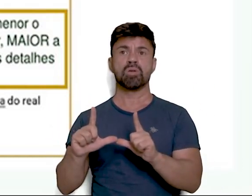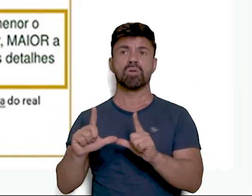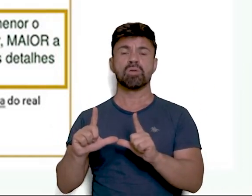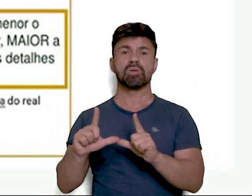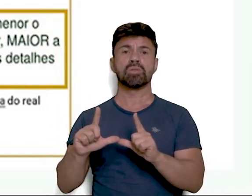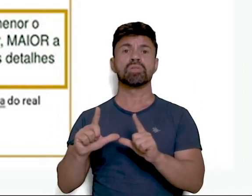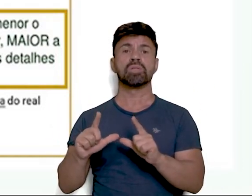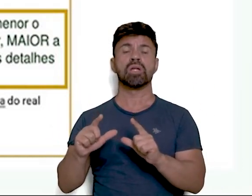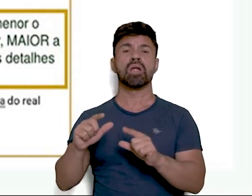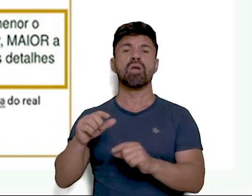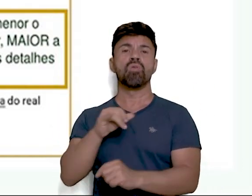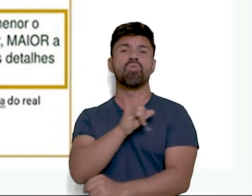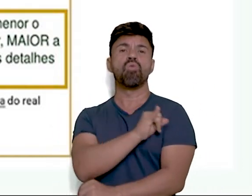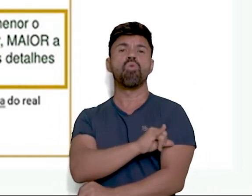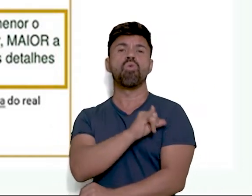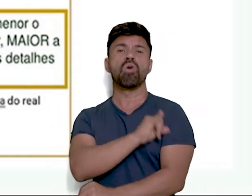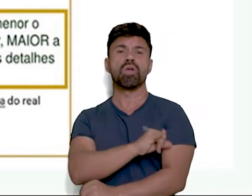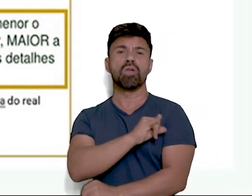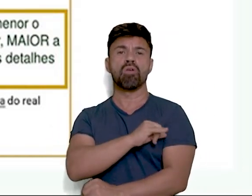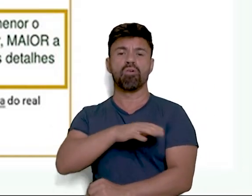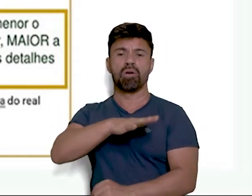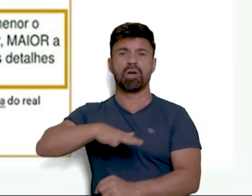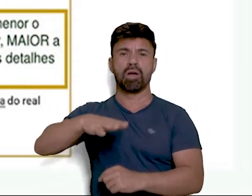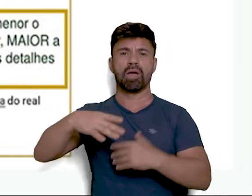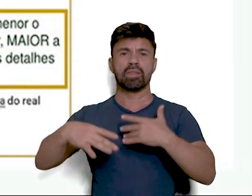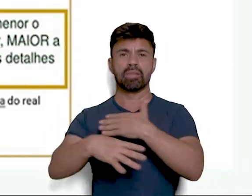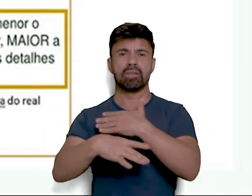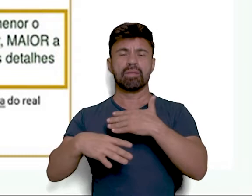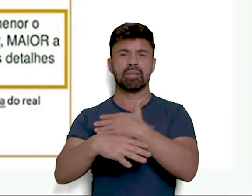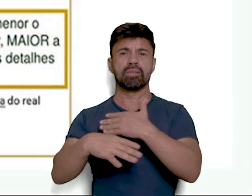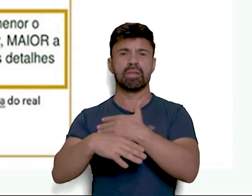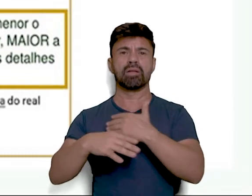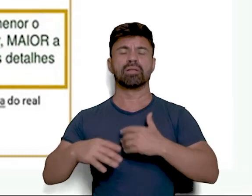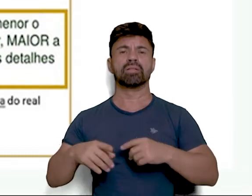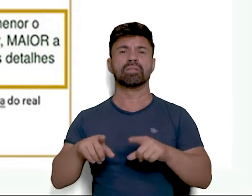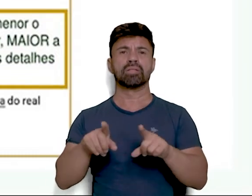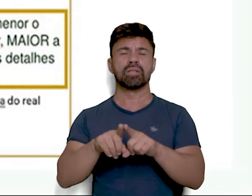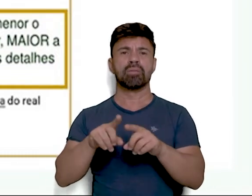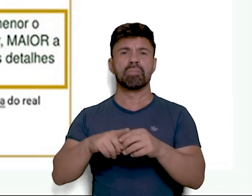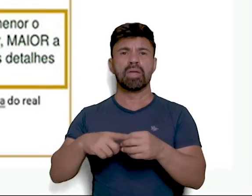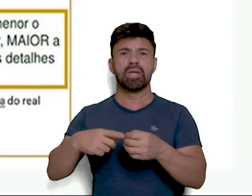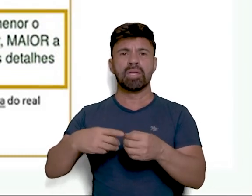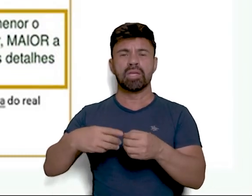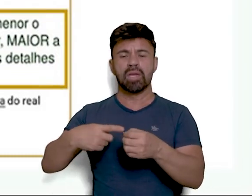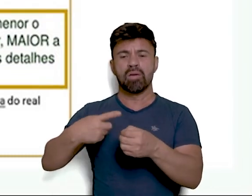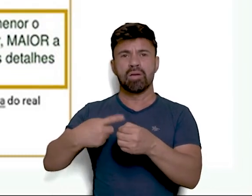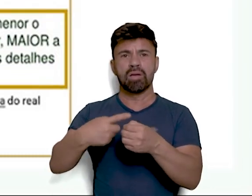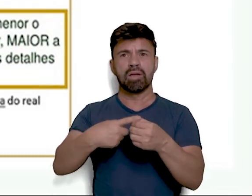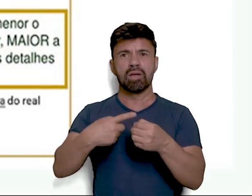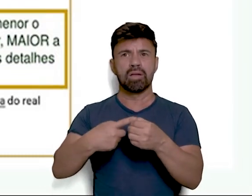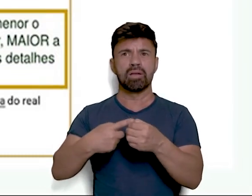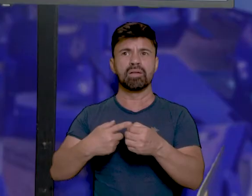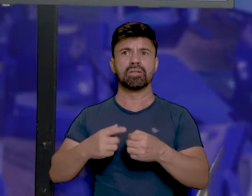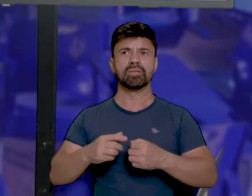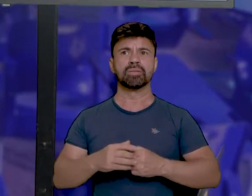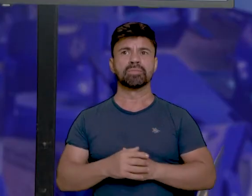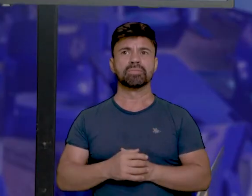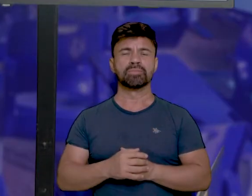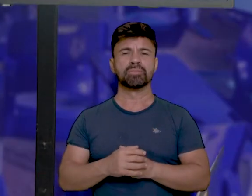aqui, o Rio de Janeiro. Onde está o mapa do estado do Rio de Janeiro. E o município localizado, onde está esse ponto mais